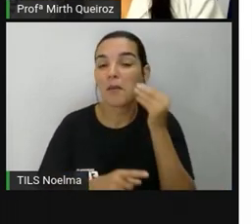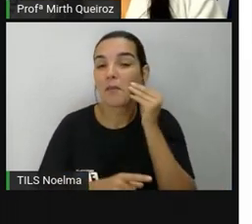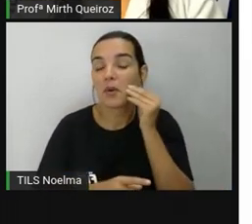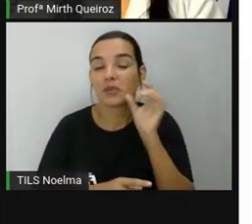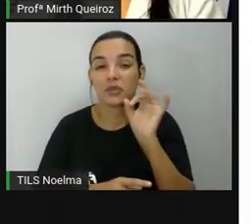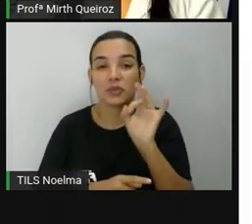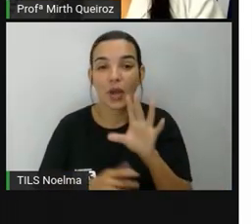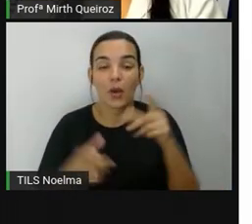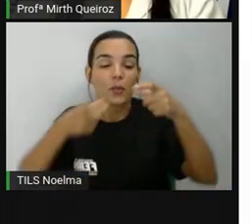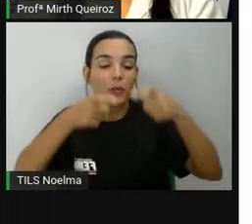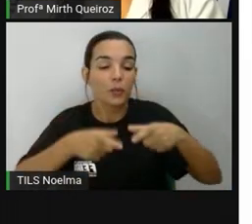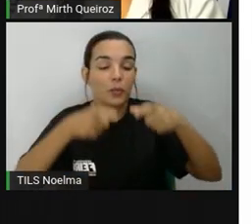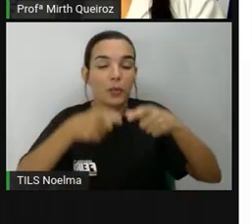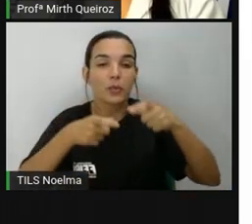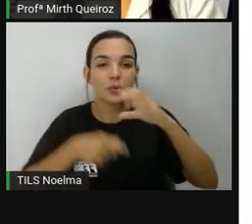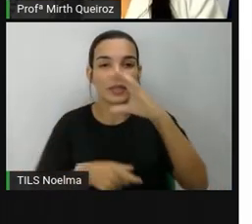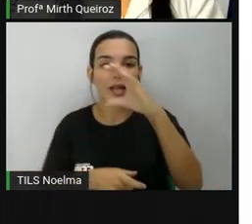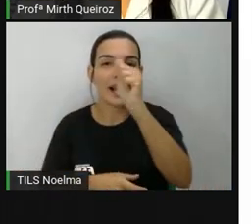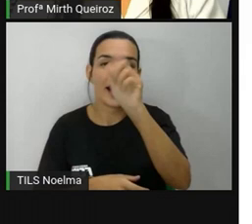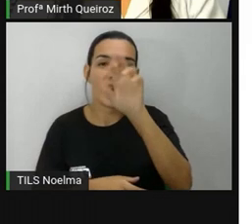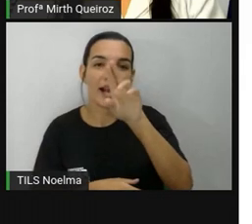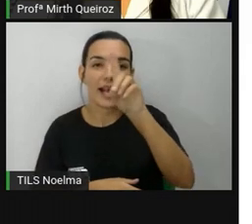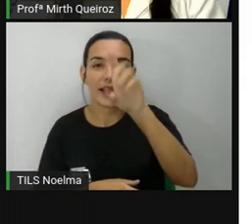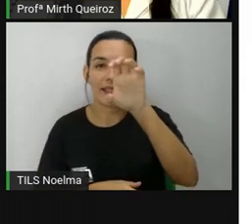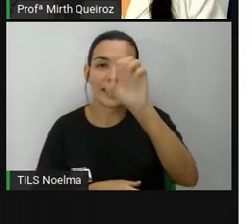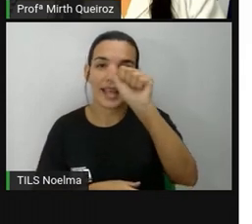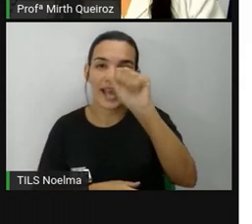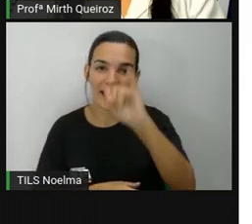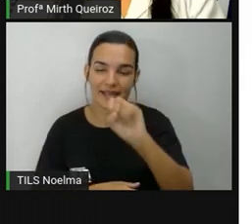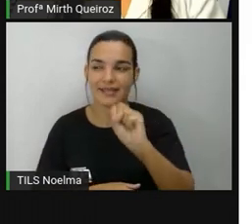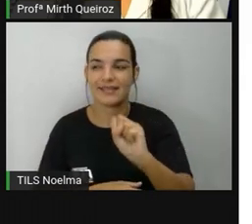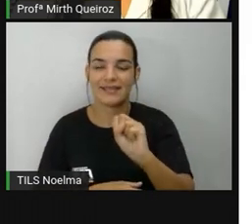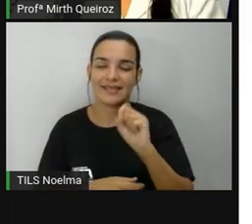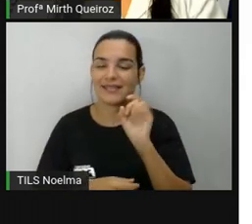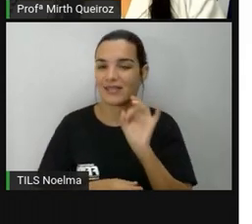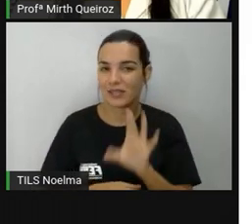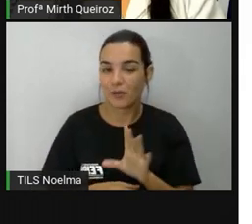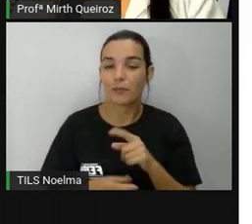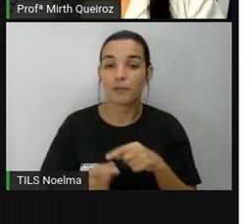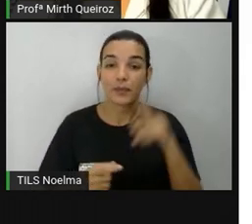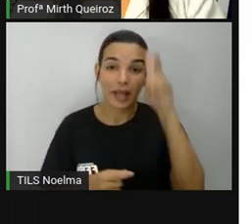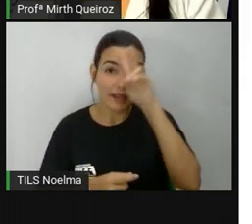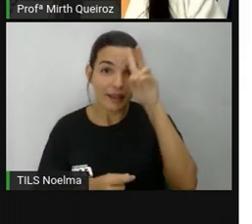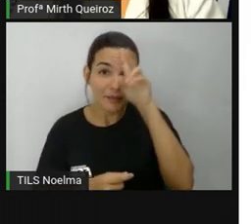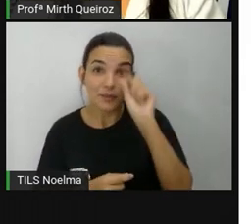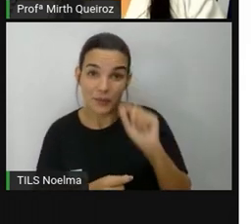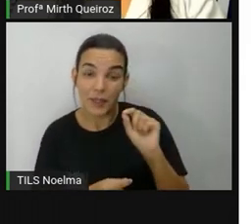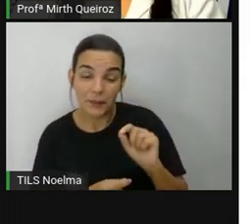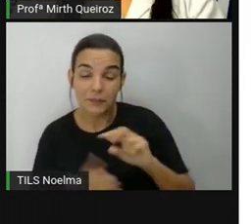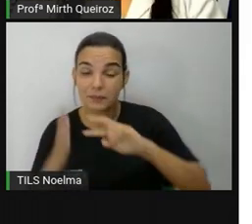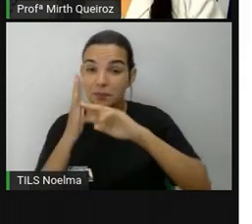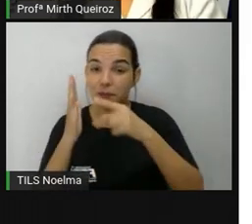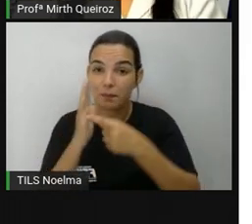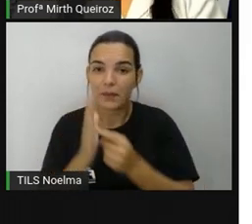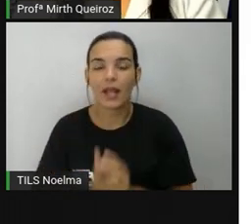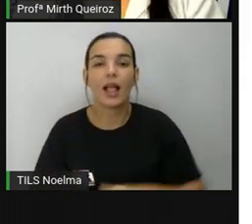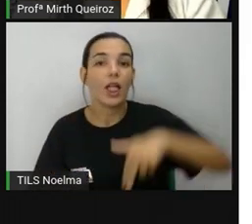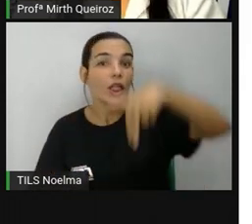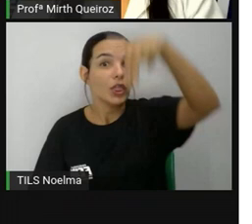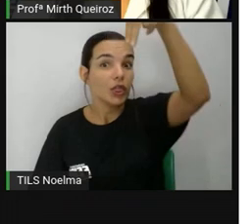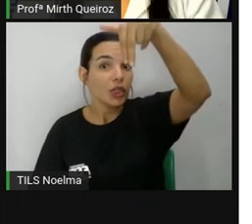pontos cardeais. E o que são pontos cardeais? Os pontos cardeais são o norte,